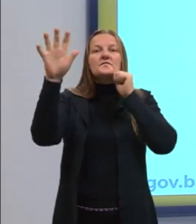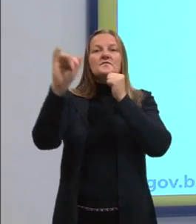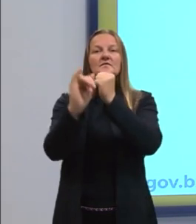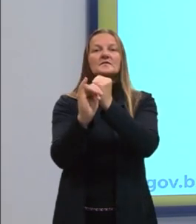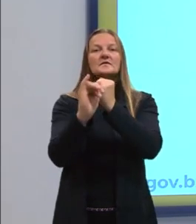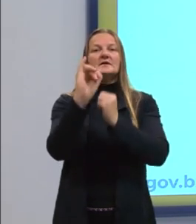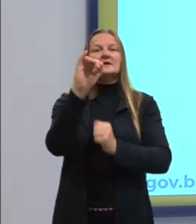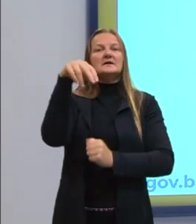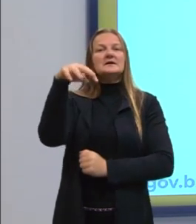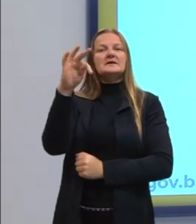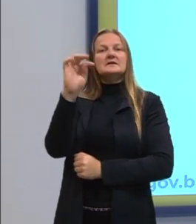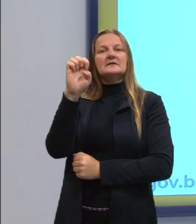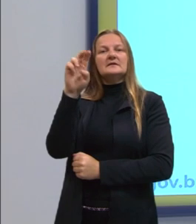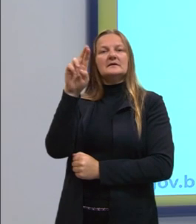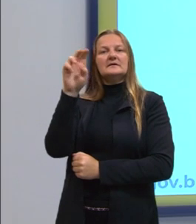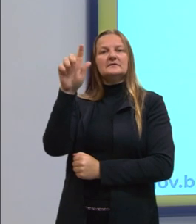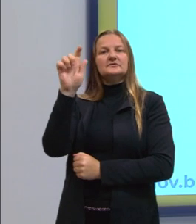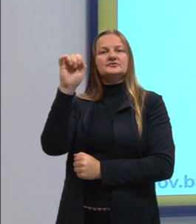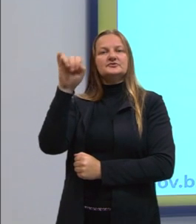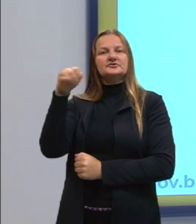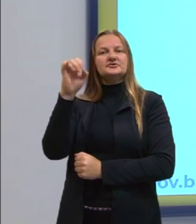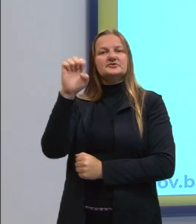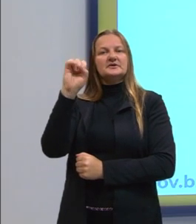nenhuma função sintática.